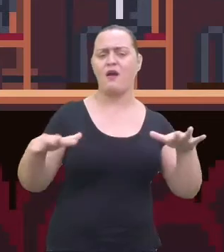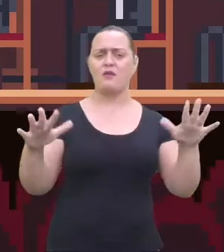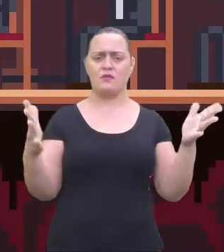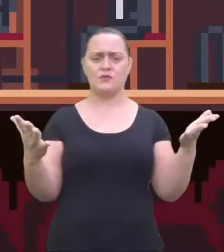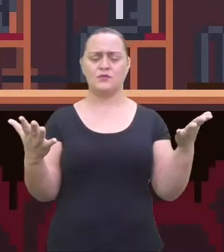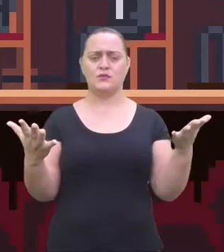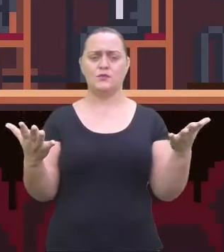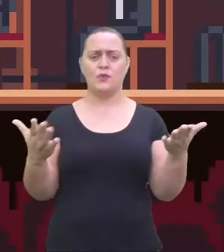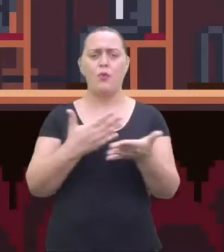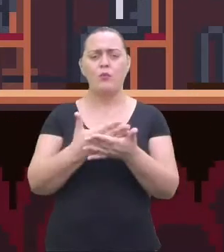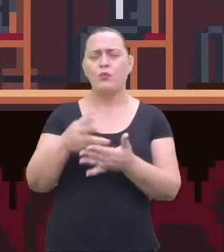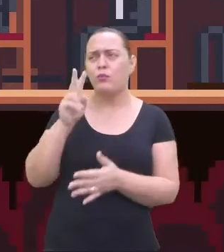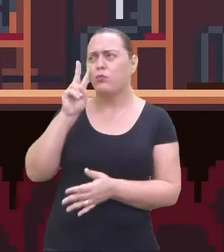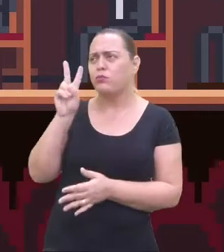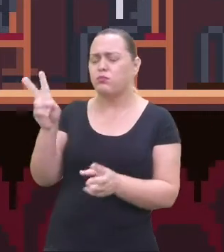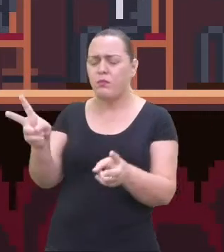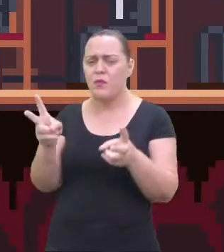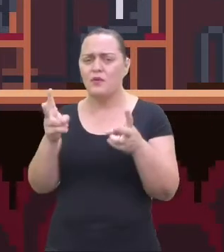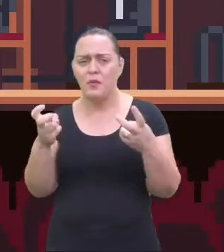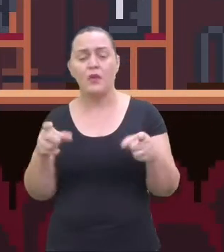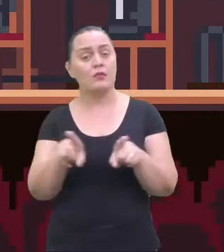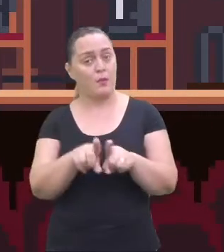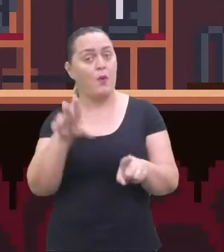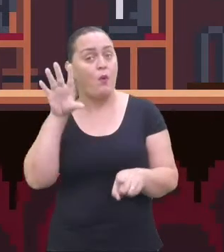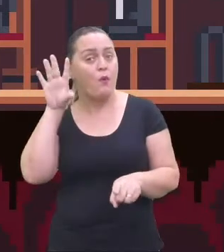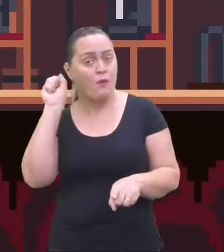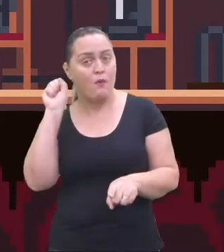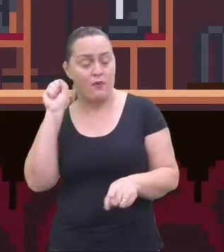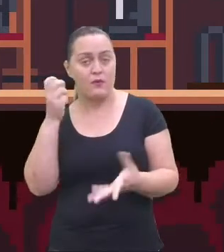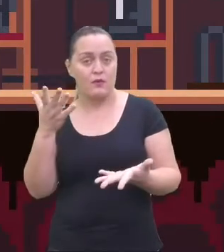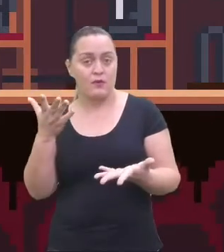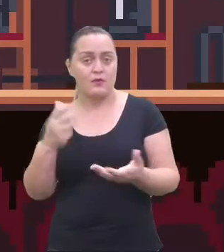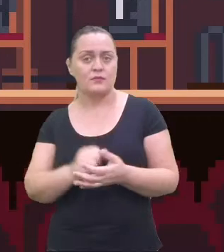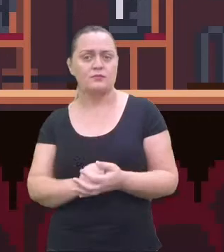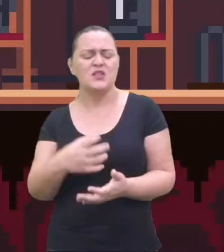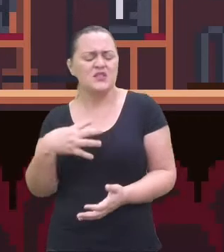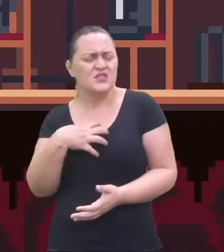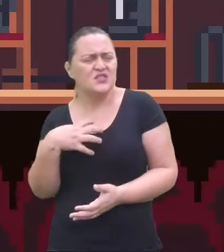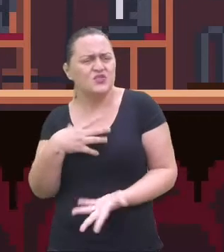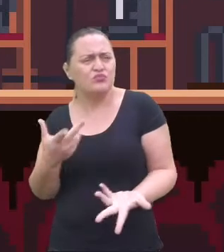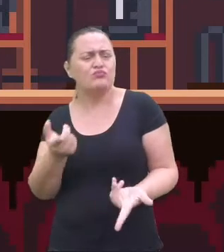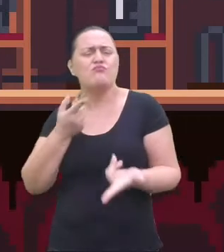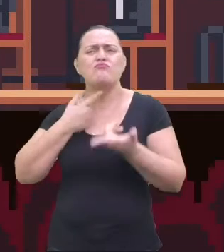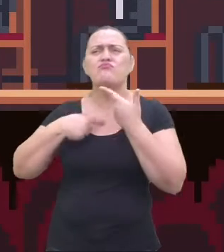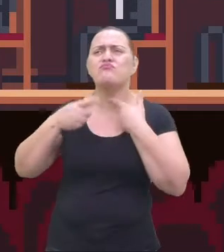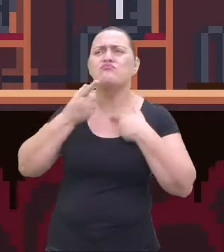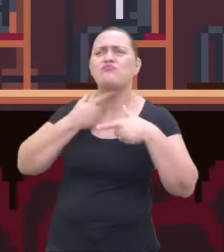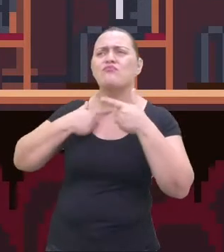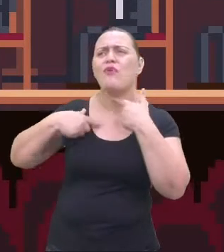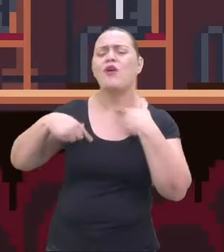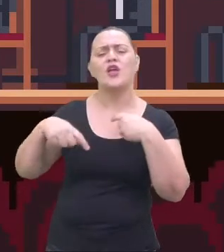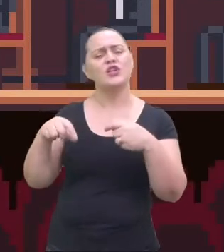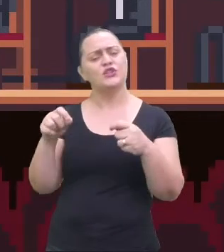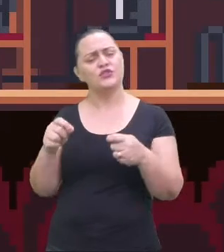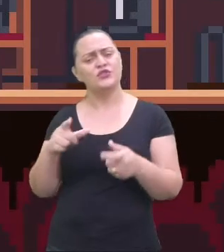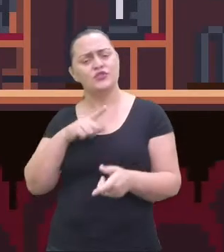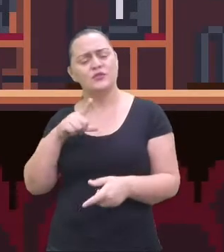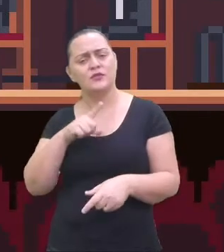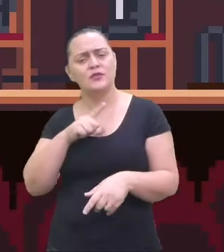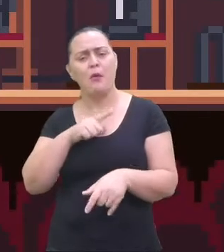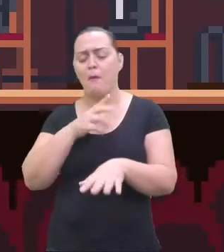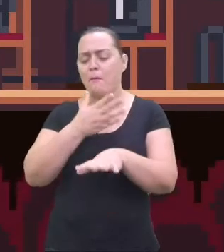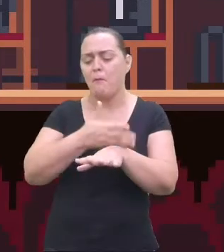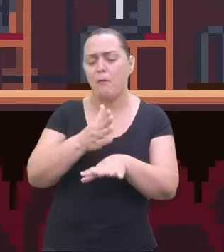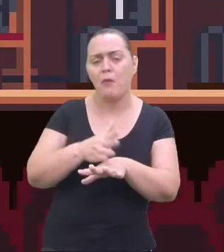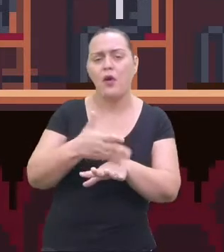sentido auditivo, começou a ouvir. Ele sentiu a necessidade ou a vontade de desercer uma atividade que se baseasse